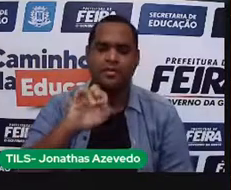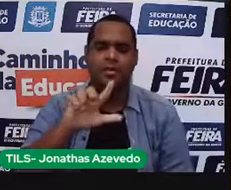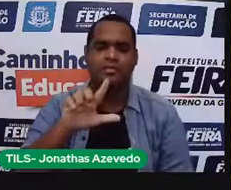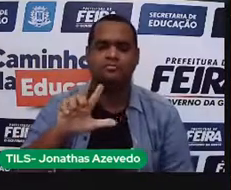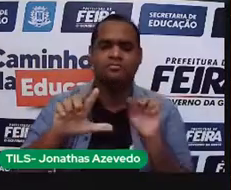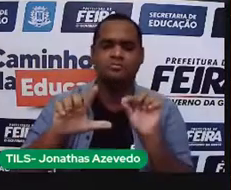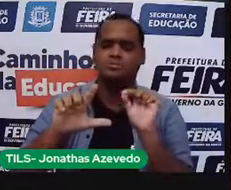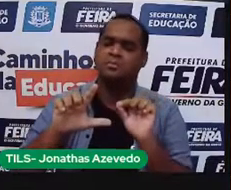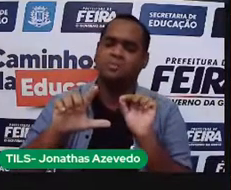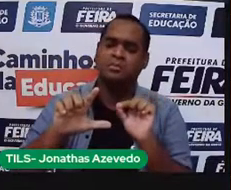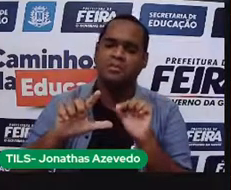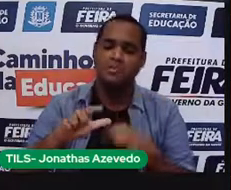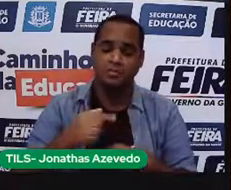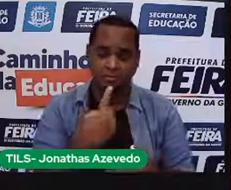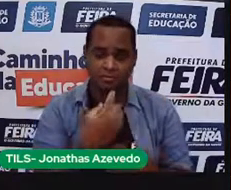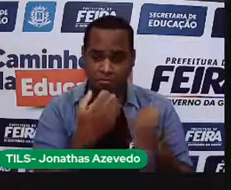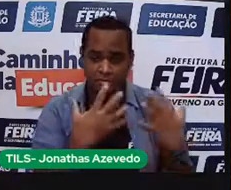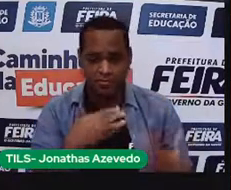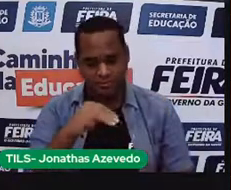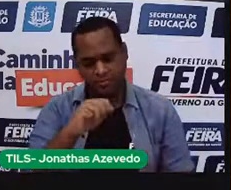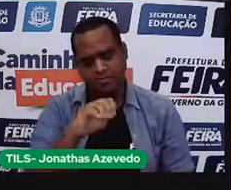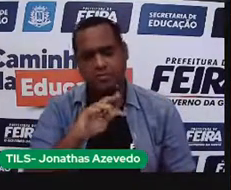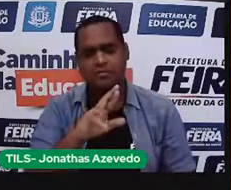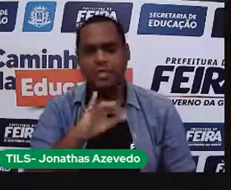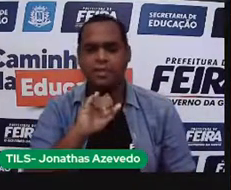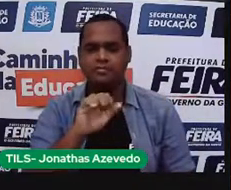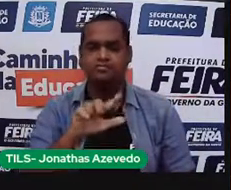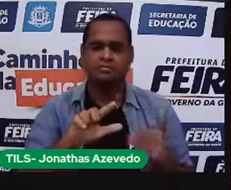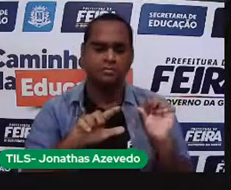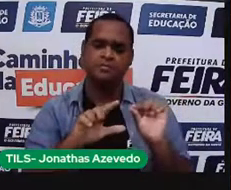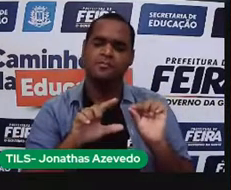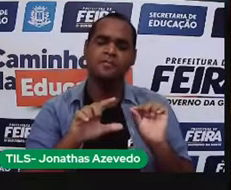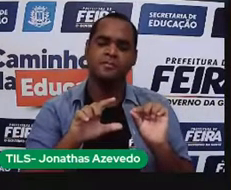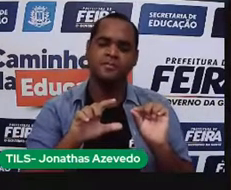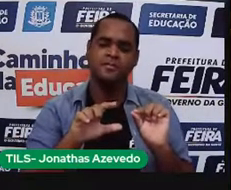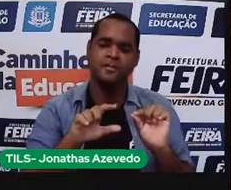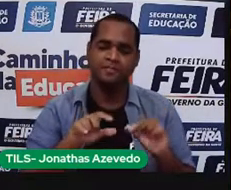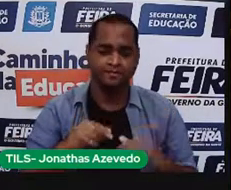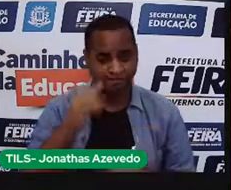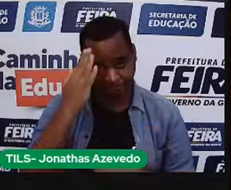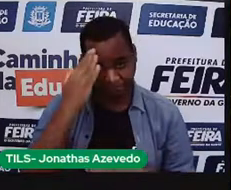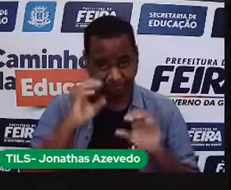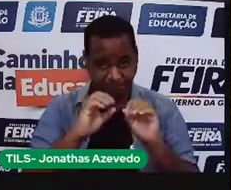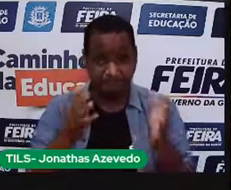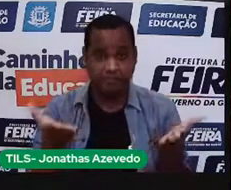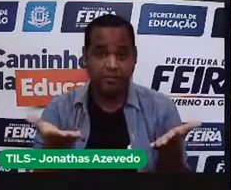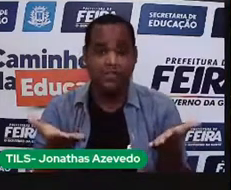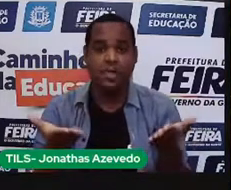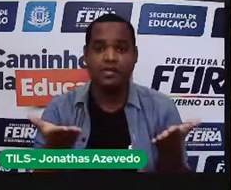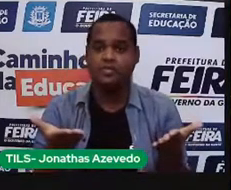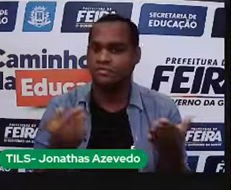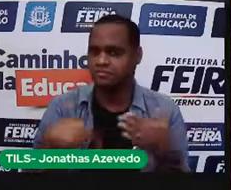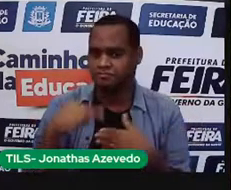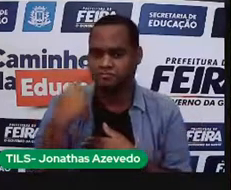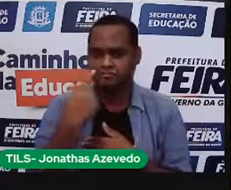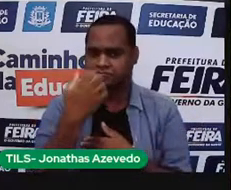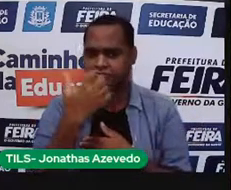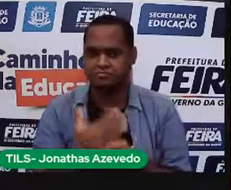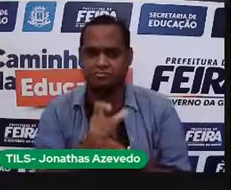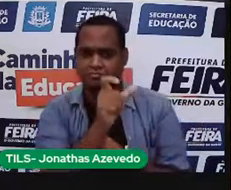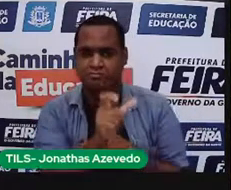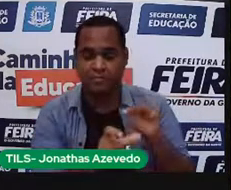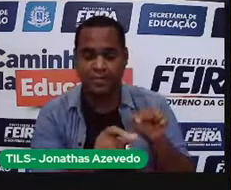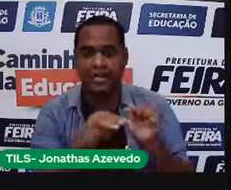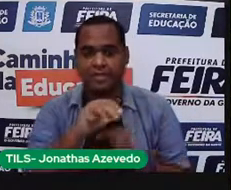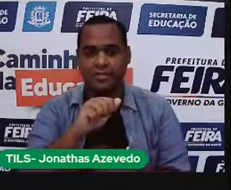O que é que... Quando a fala assim, ah, isso é um material, o que é isso? Vamos entender agora. Então a gente pode chamar de material